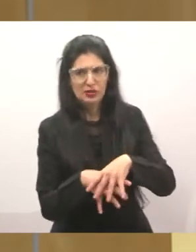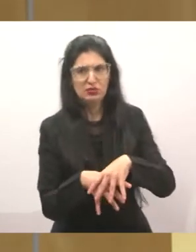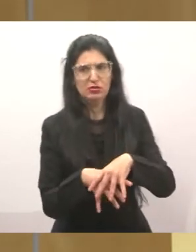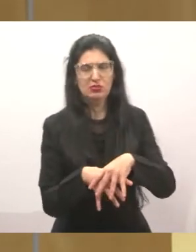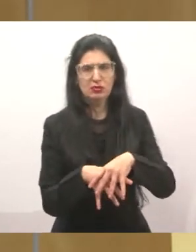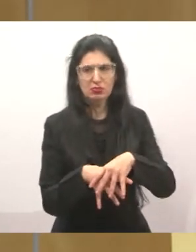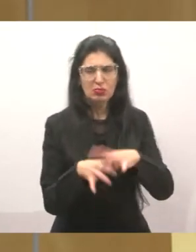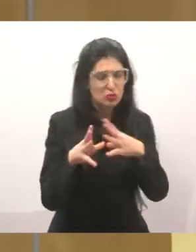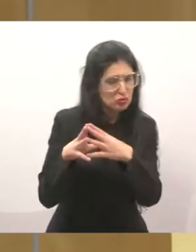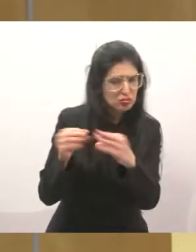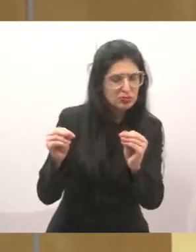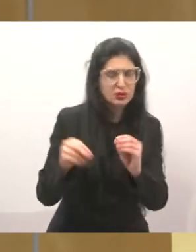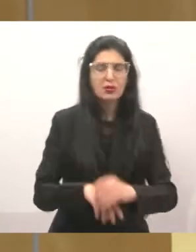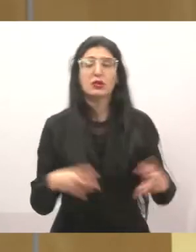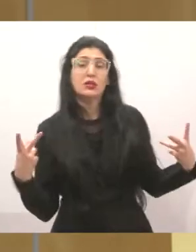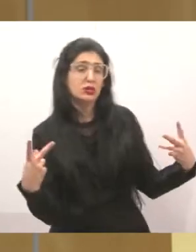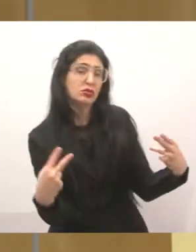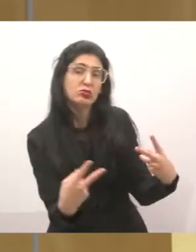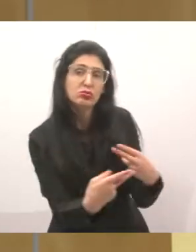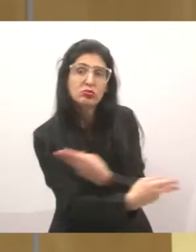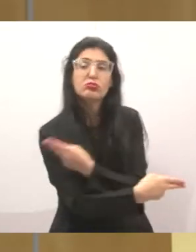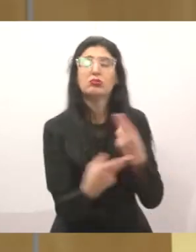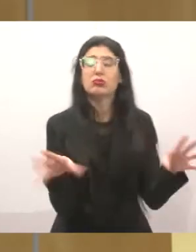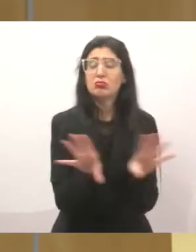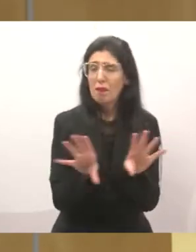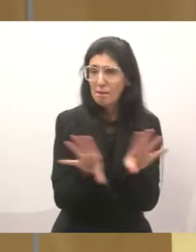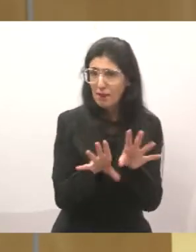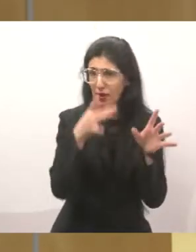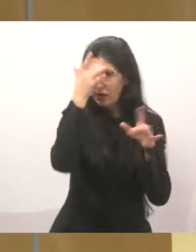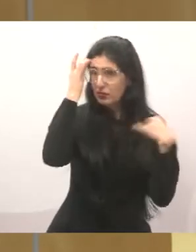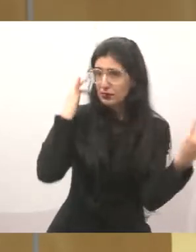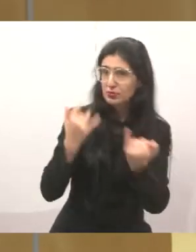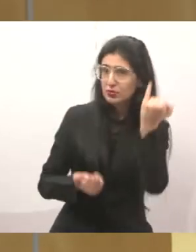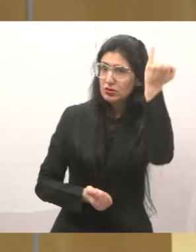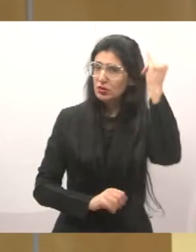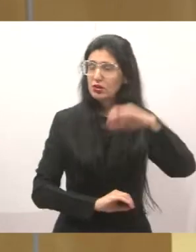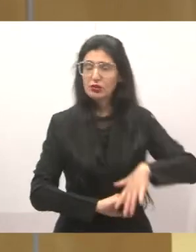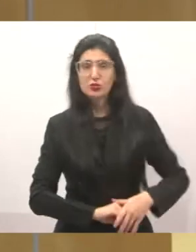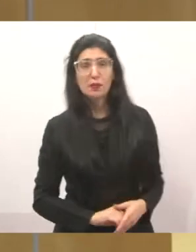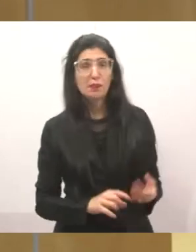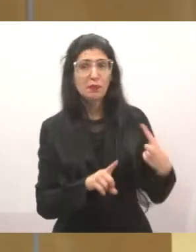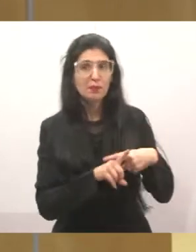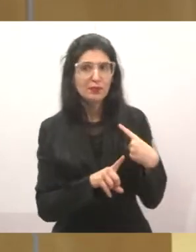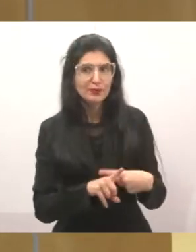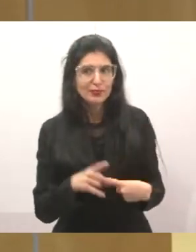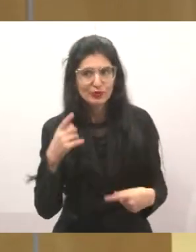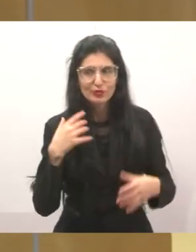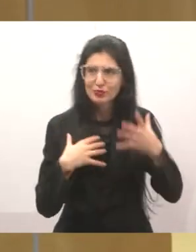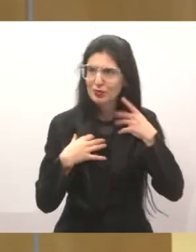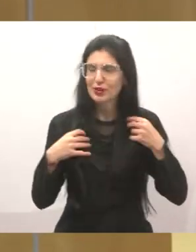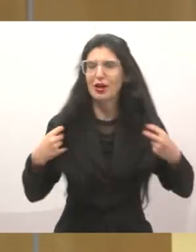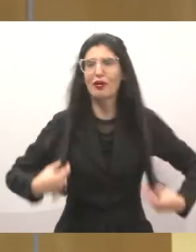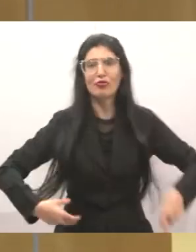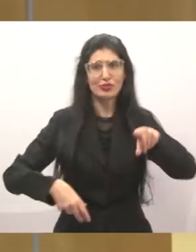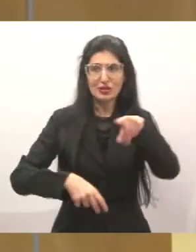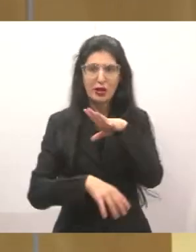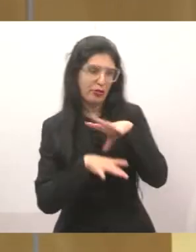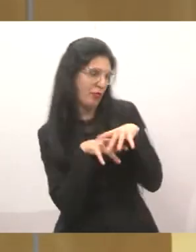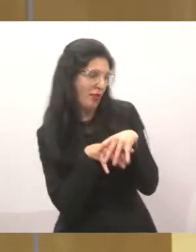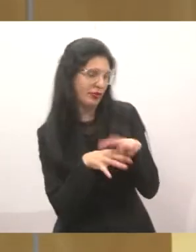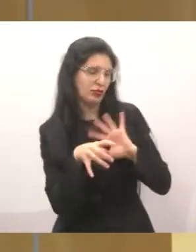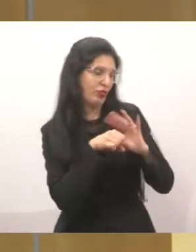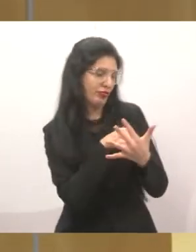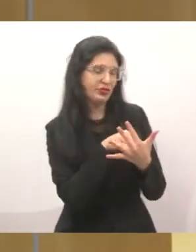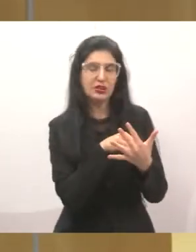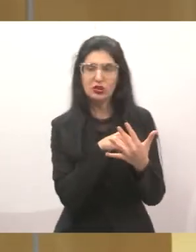Questões das cirurgias, os exames fundamentais, são importantes, porque senão você não fica doente do Covid, mas infelizmente